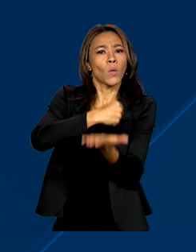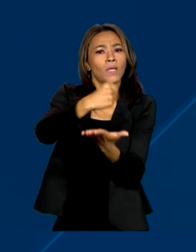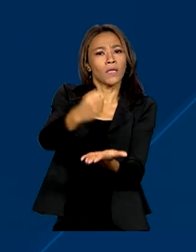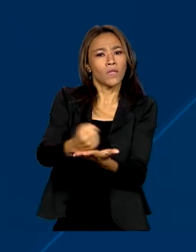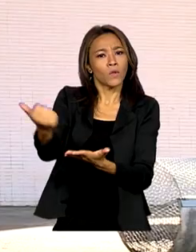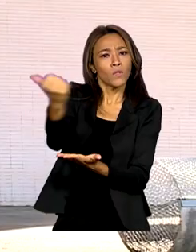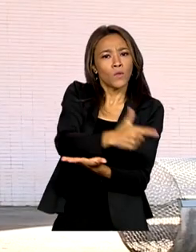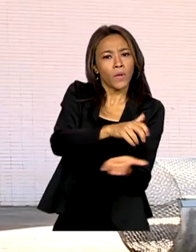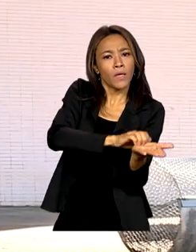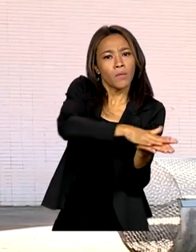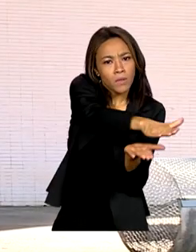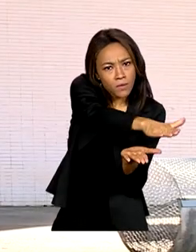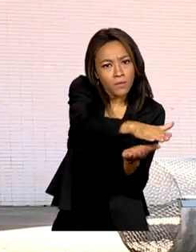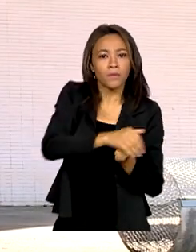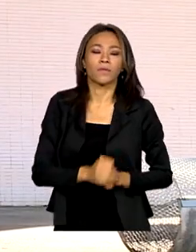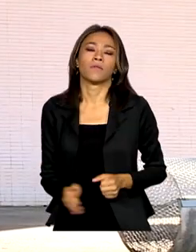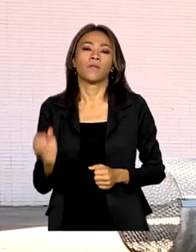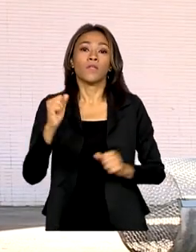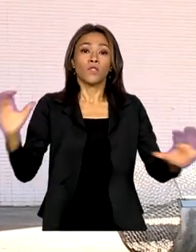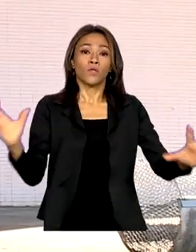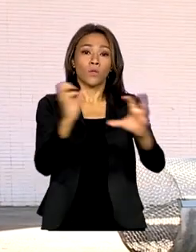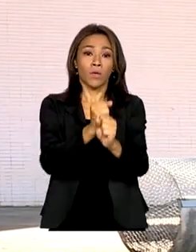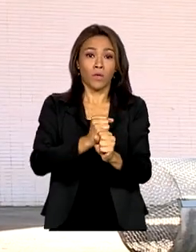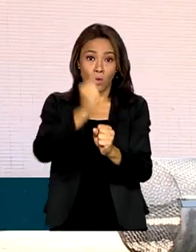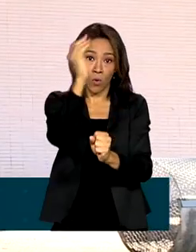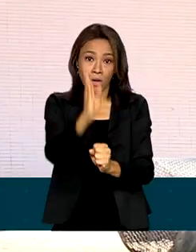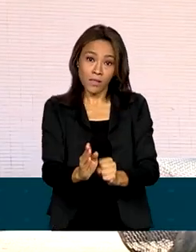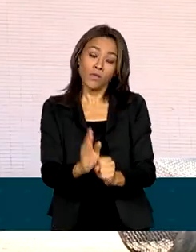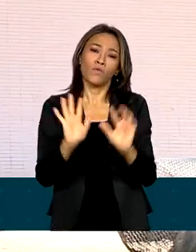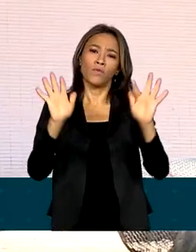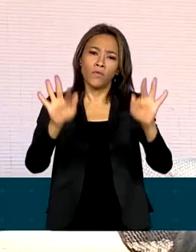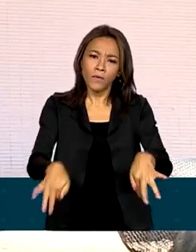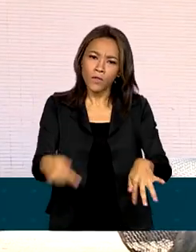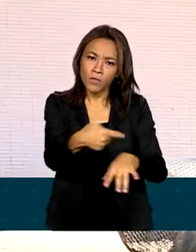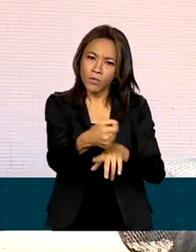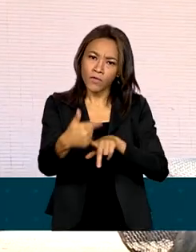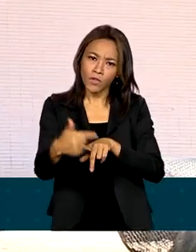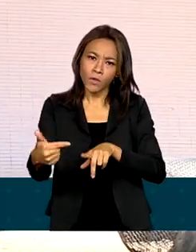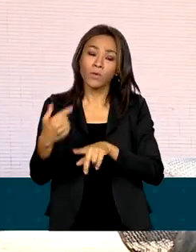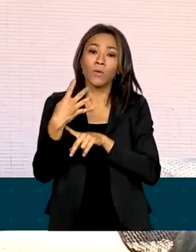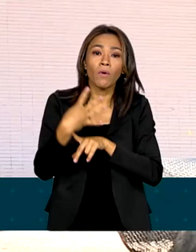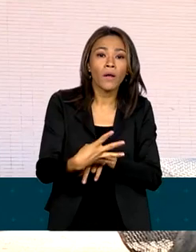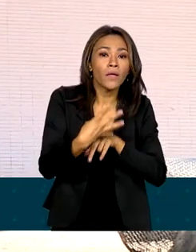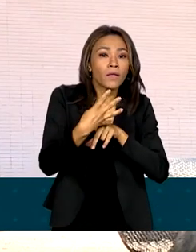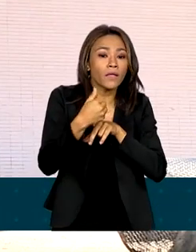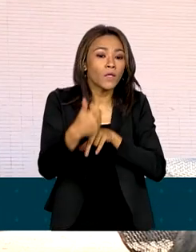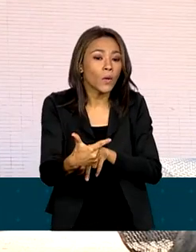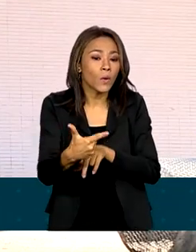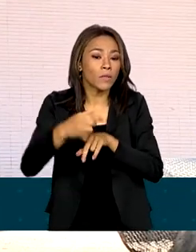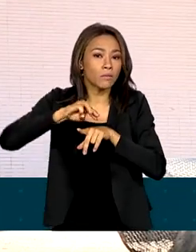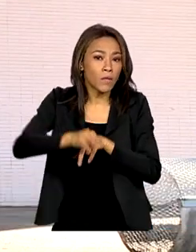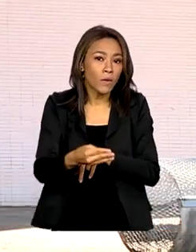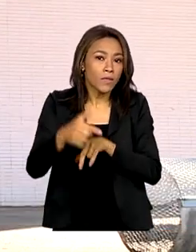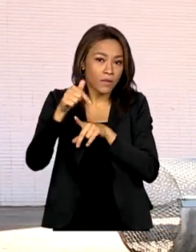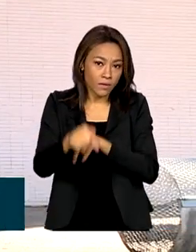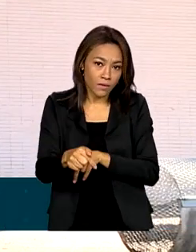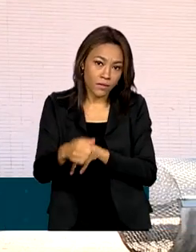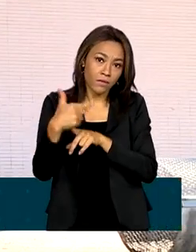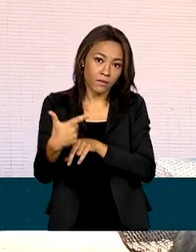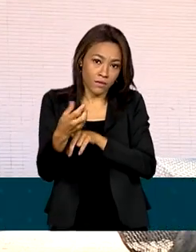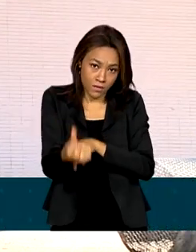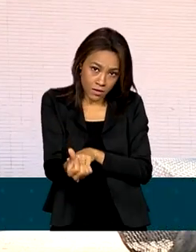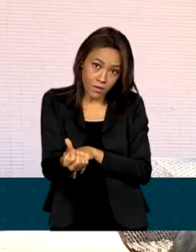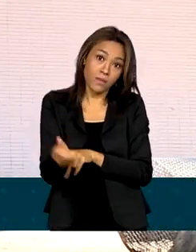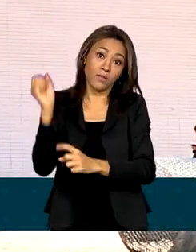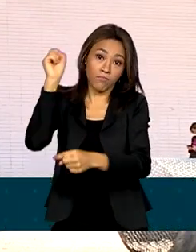que demissões. Ao todo, o Brasil terminou 2022 com 42 milhões 716 mil postos de